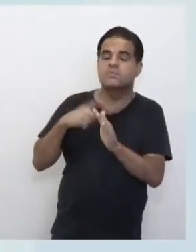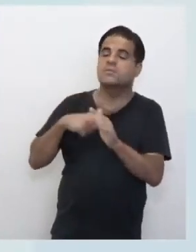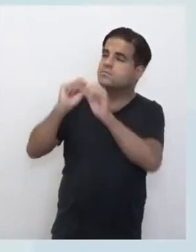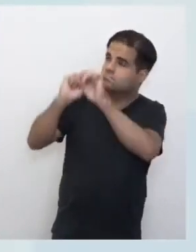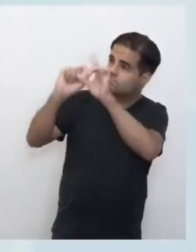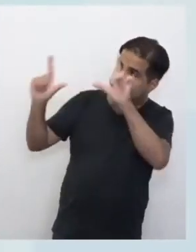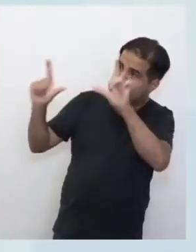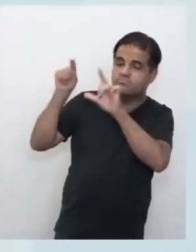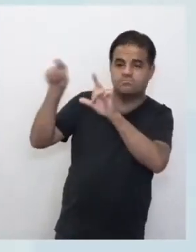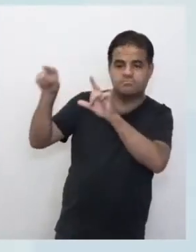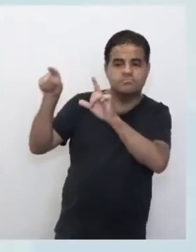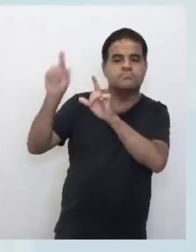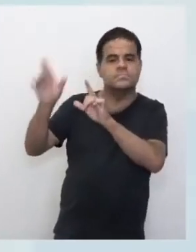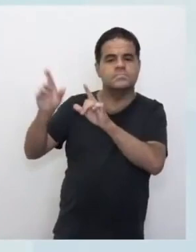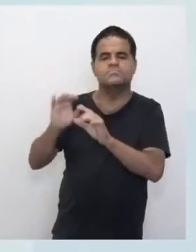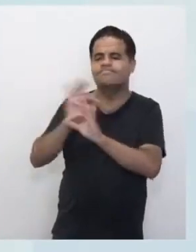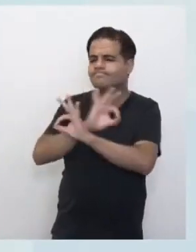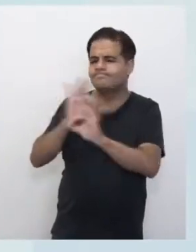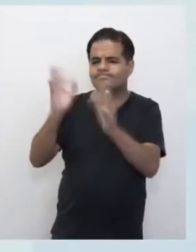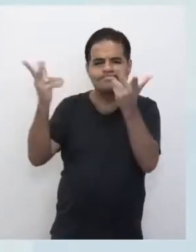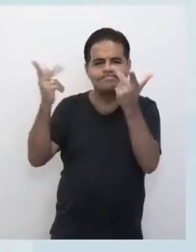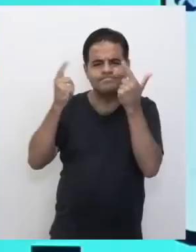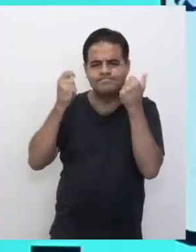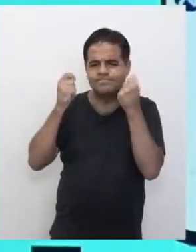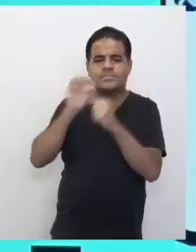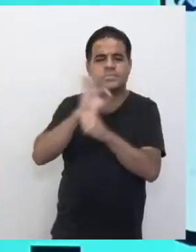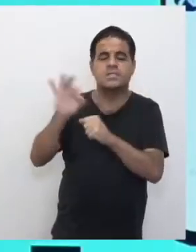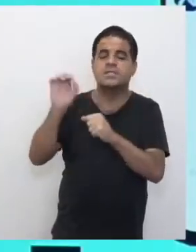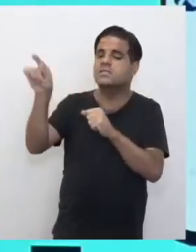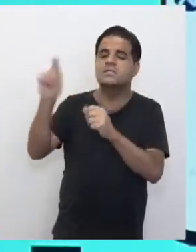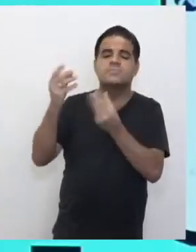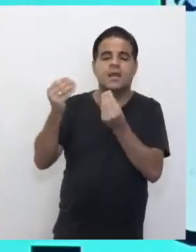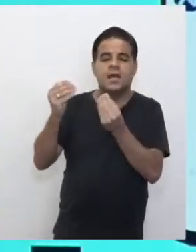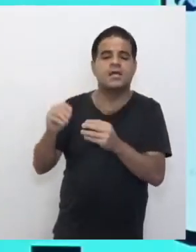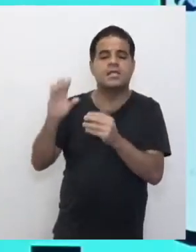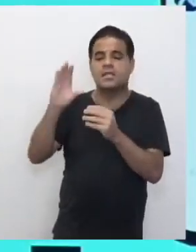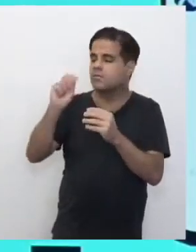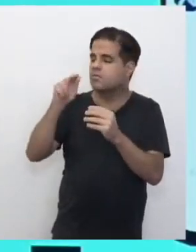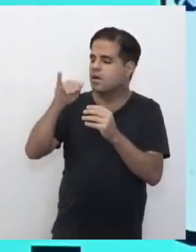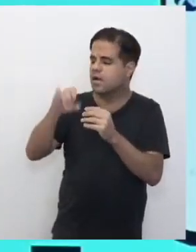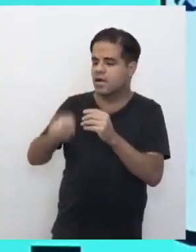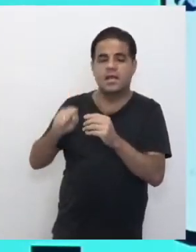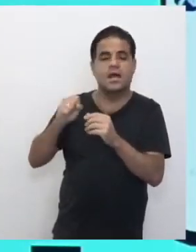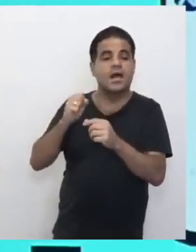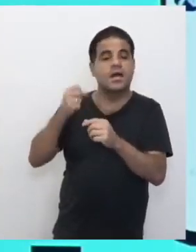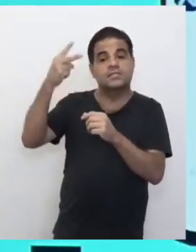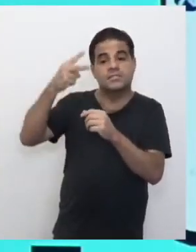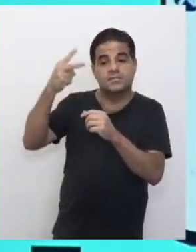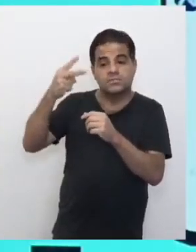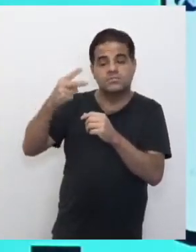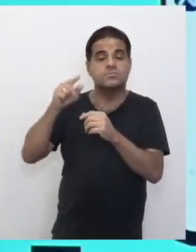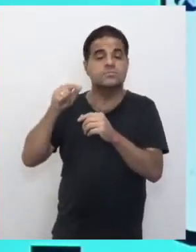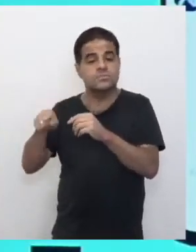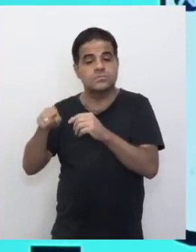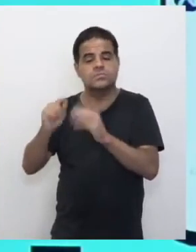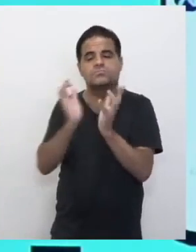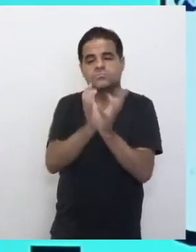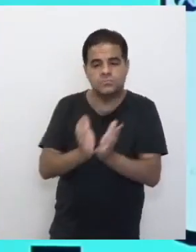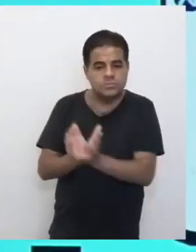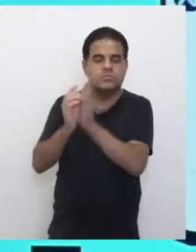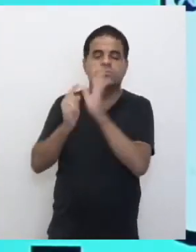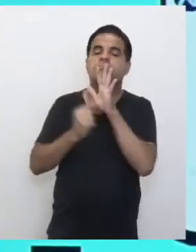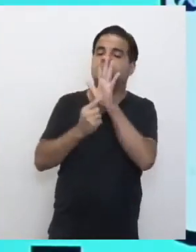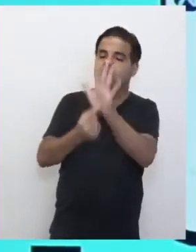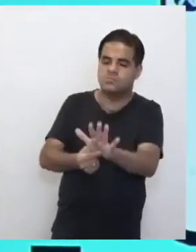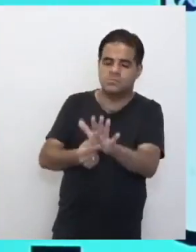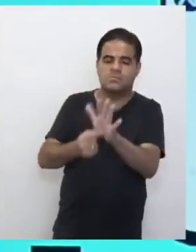menuzinho aqui maravilhoso, tá? Esse menu é onde tem os canais. A segunda, né, opção são as turmas. Apareceu até